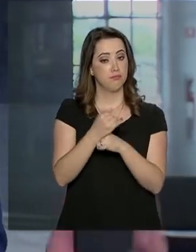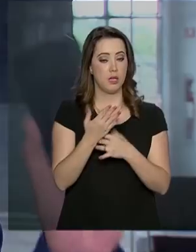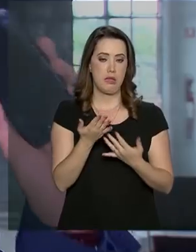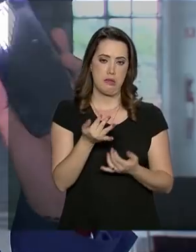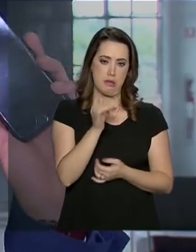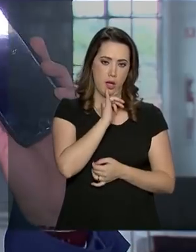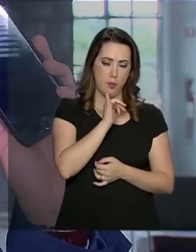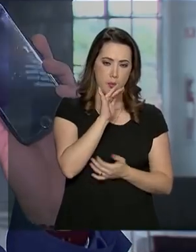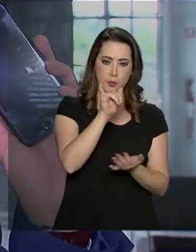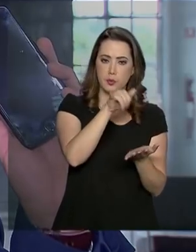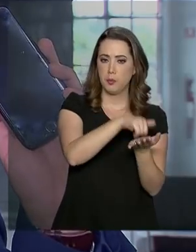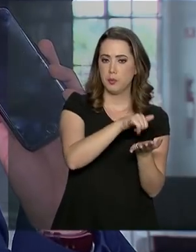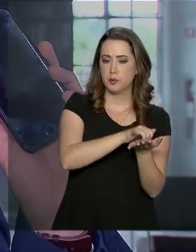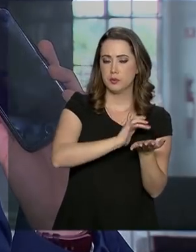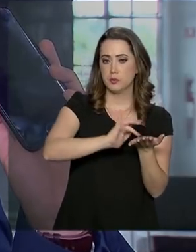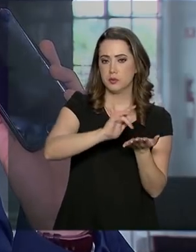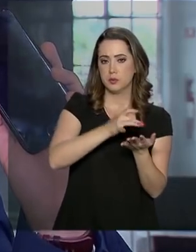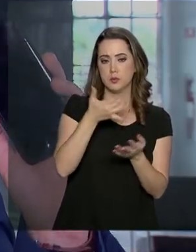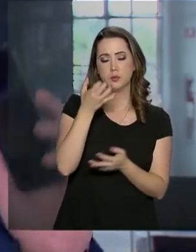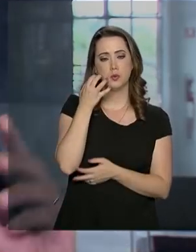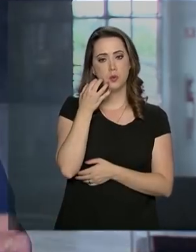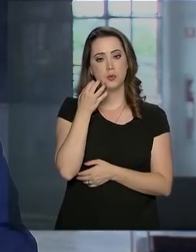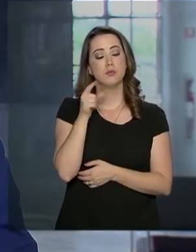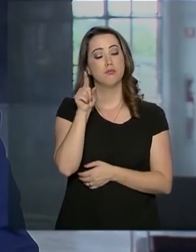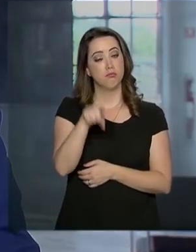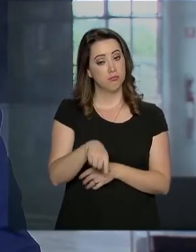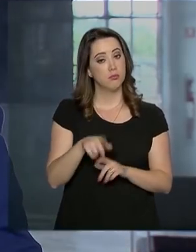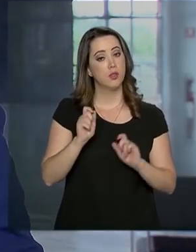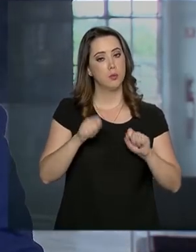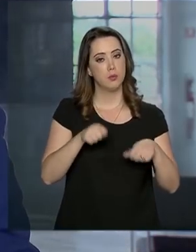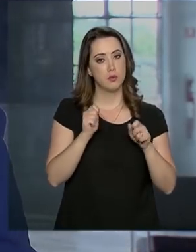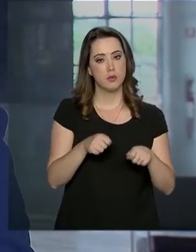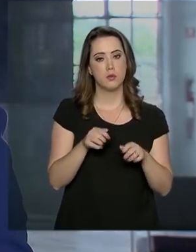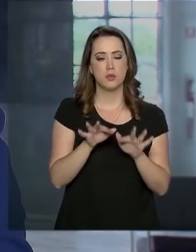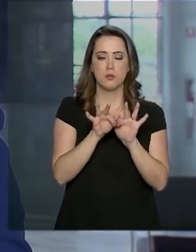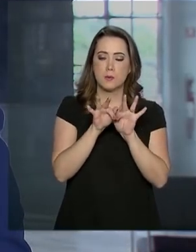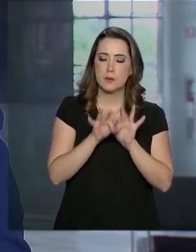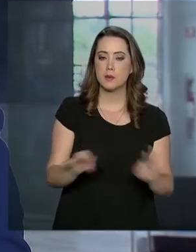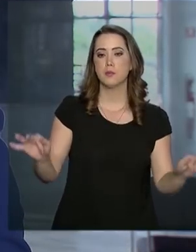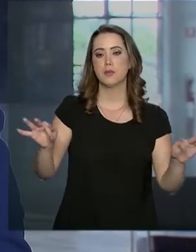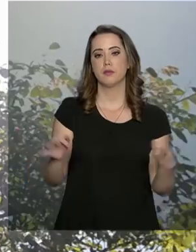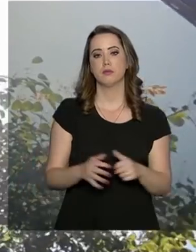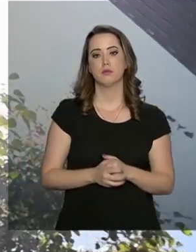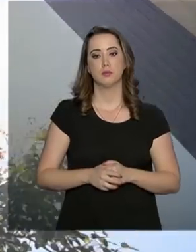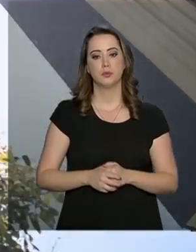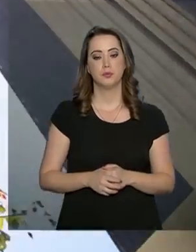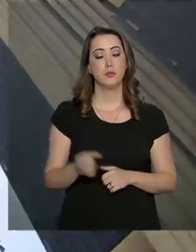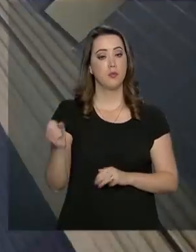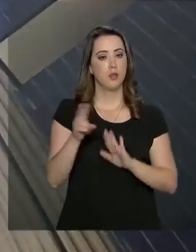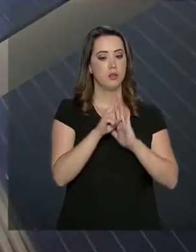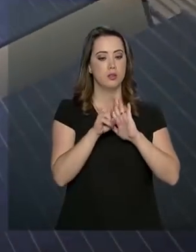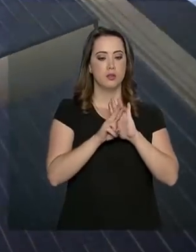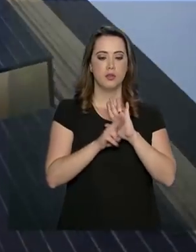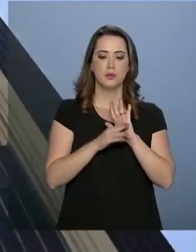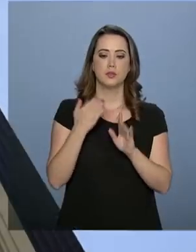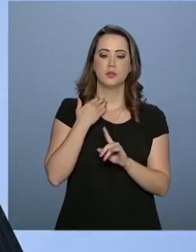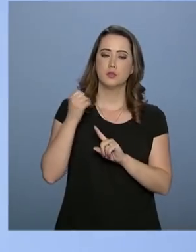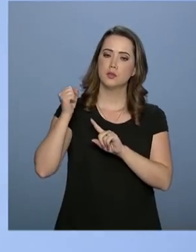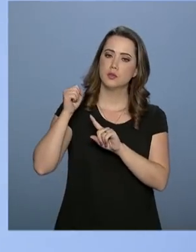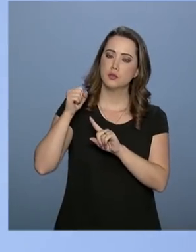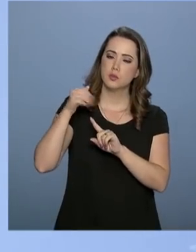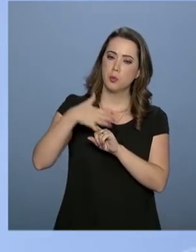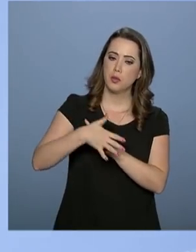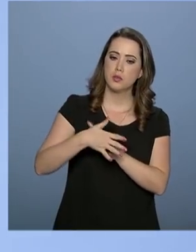como um aplicativo pelo celular, por exemplo. Uma forma de desburocratização. As novas regras do Banco Central